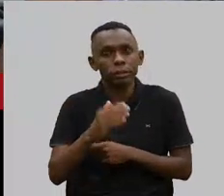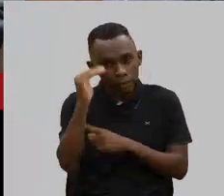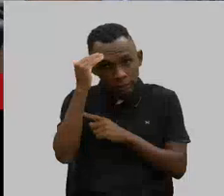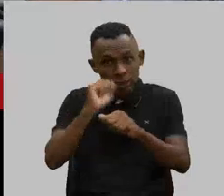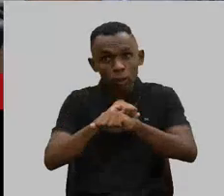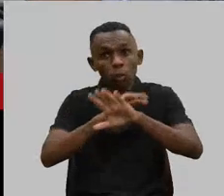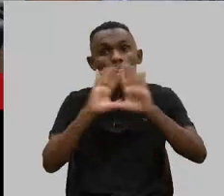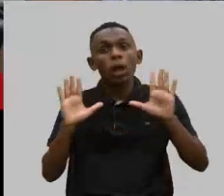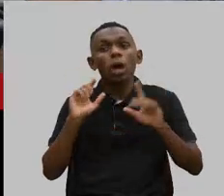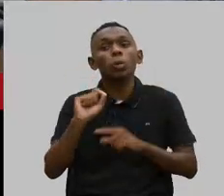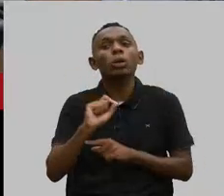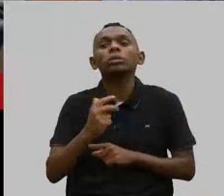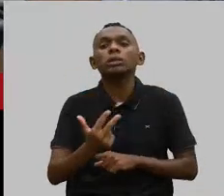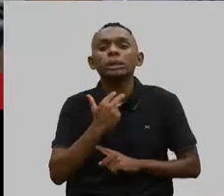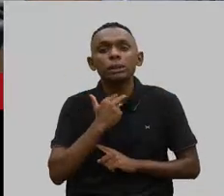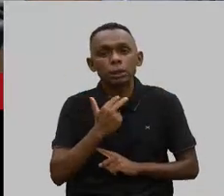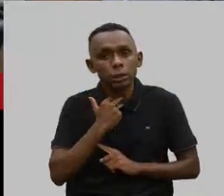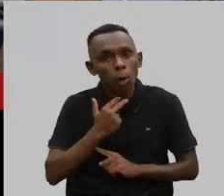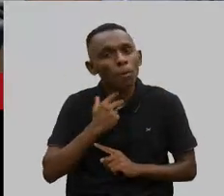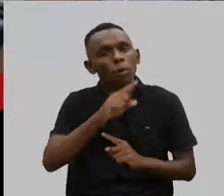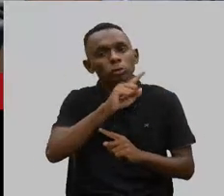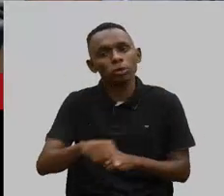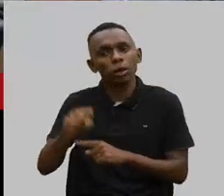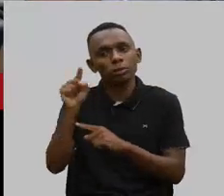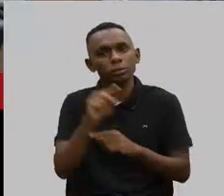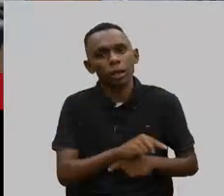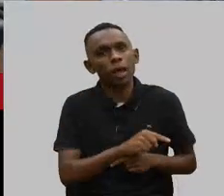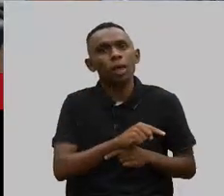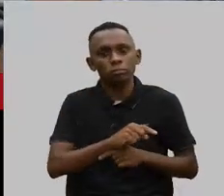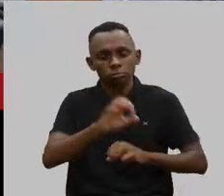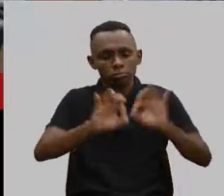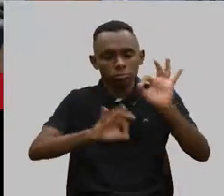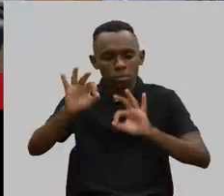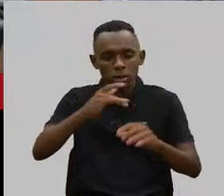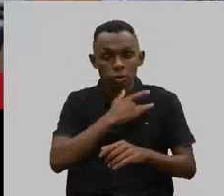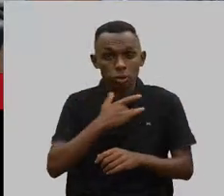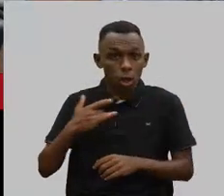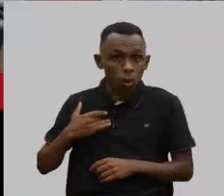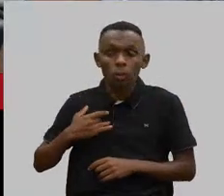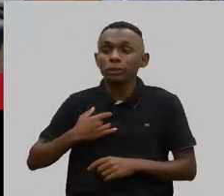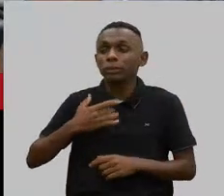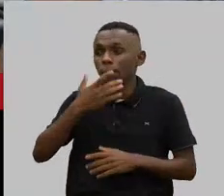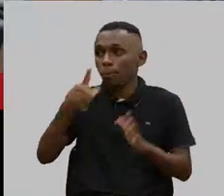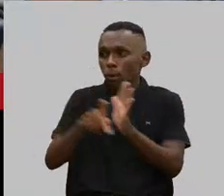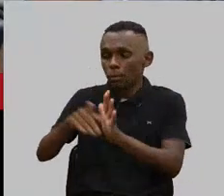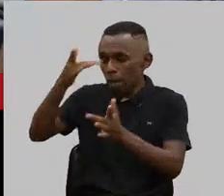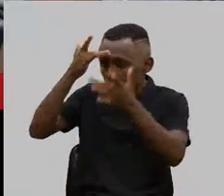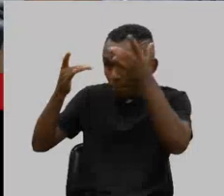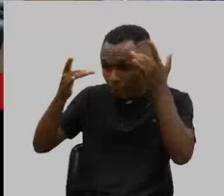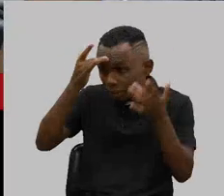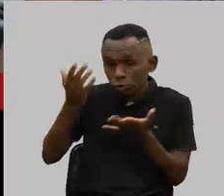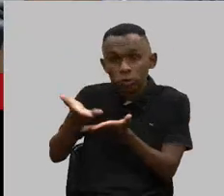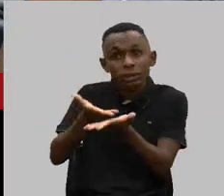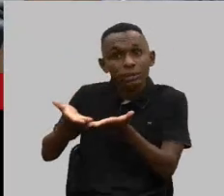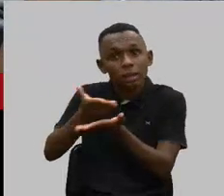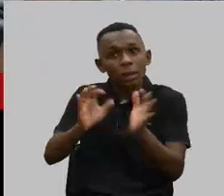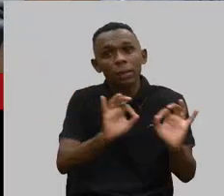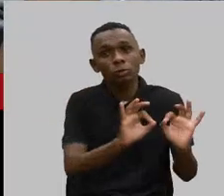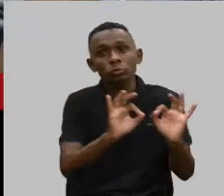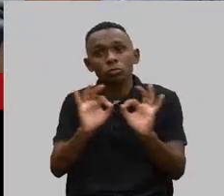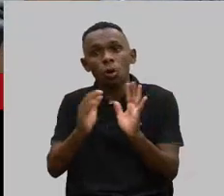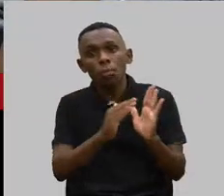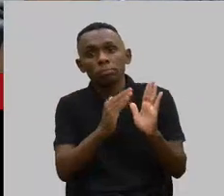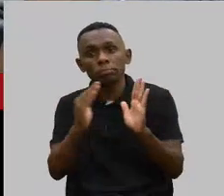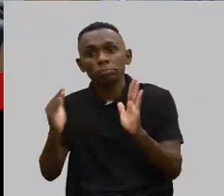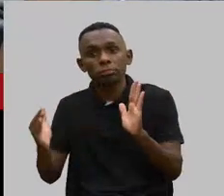que não podem cancelar planos de saúde de quem está em tratamento. Não